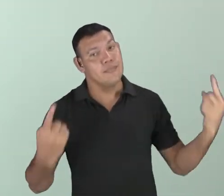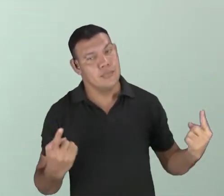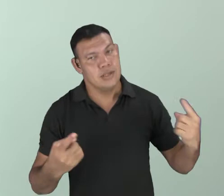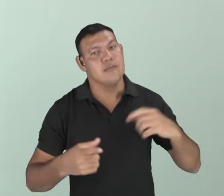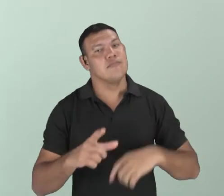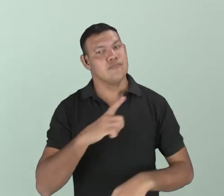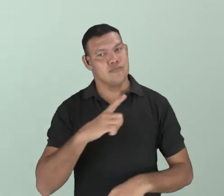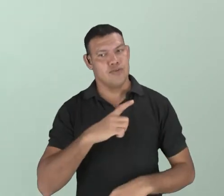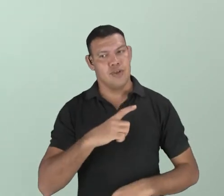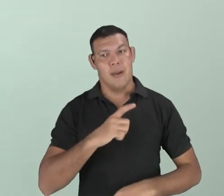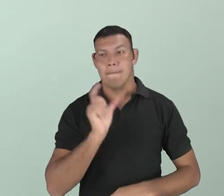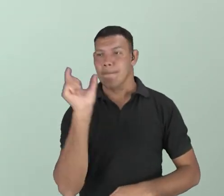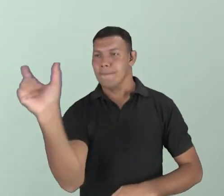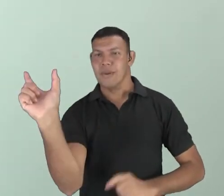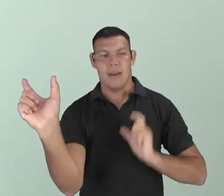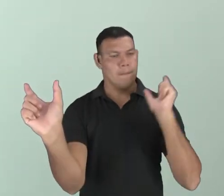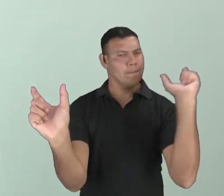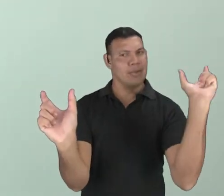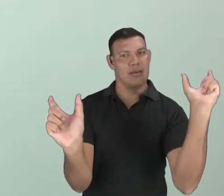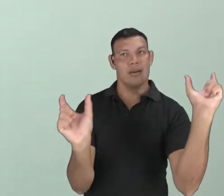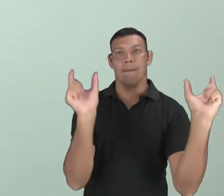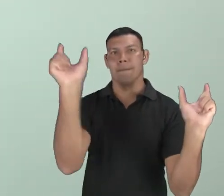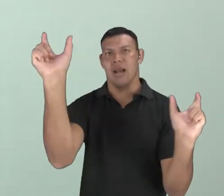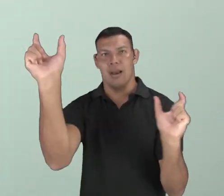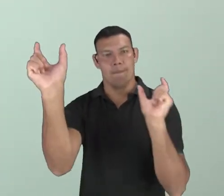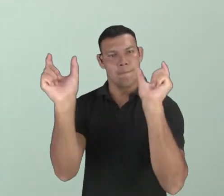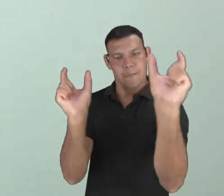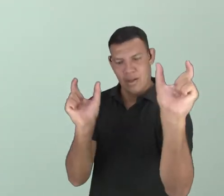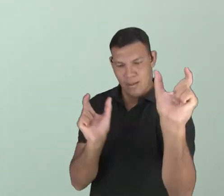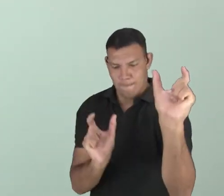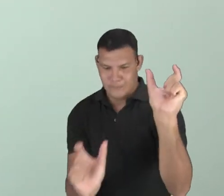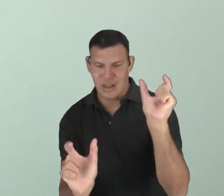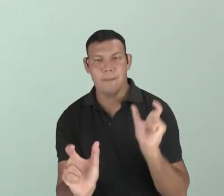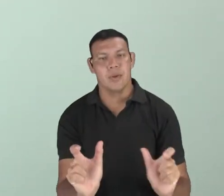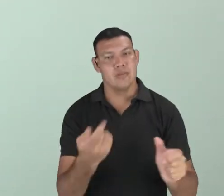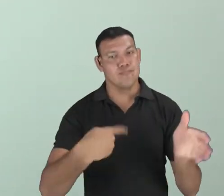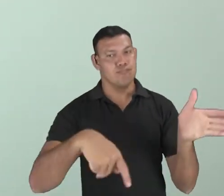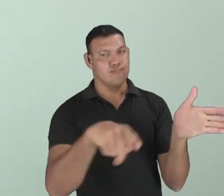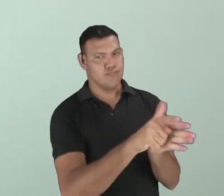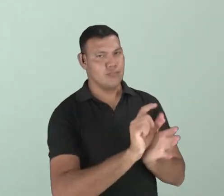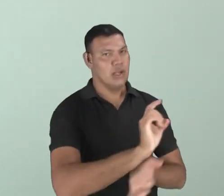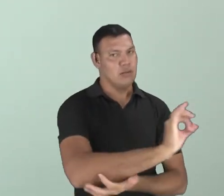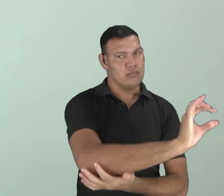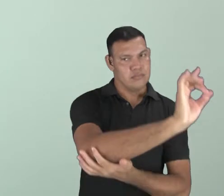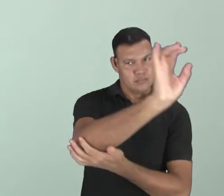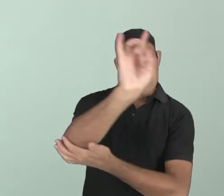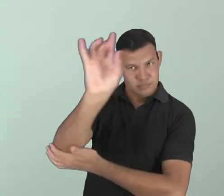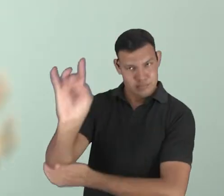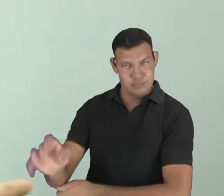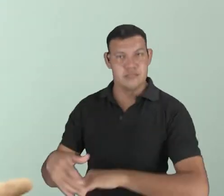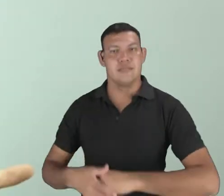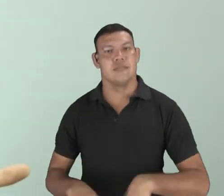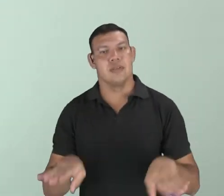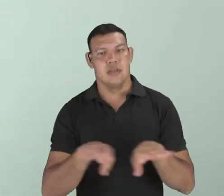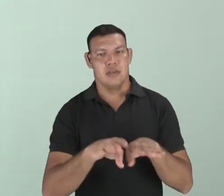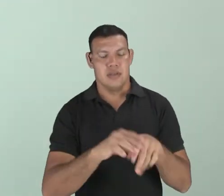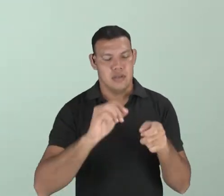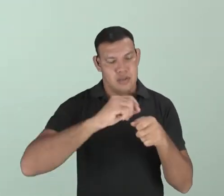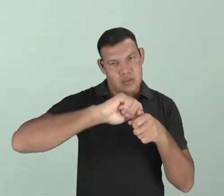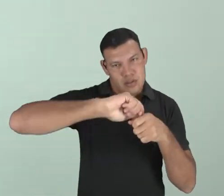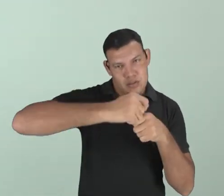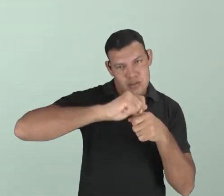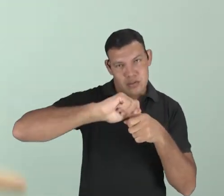palavras diferentes para cada regiões. Ok? Outro exemplo também é tangerina,